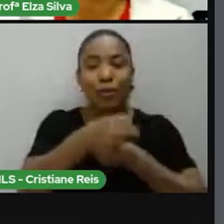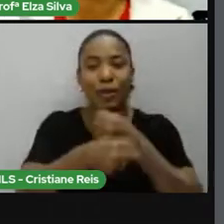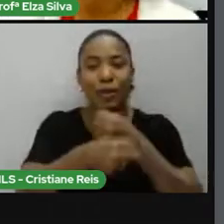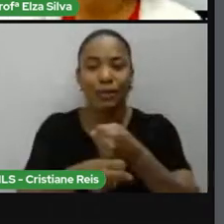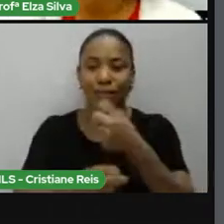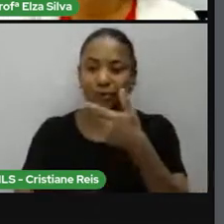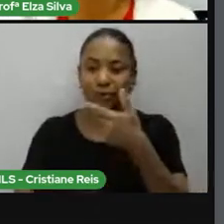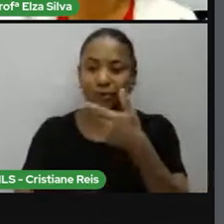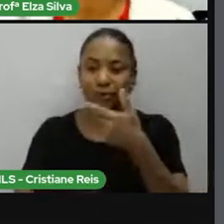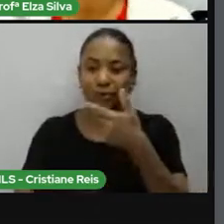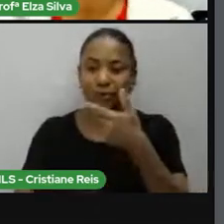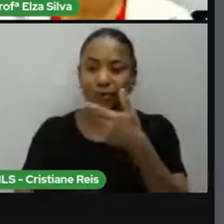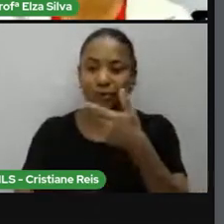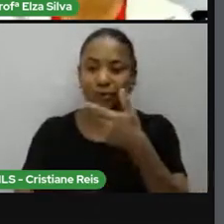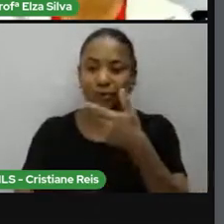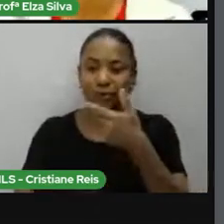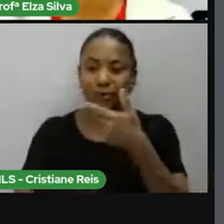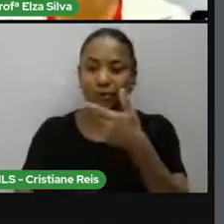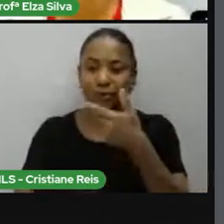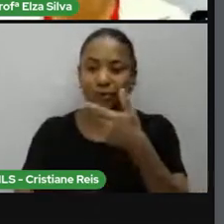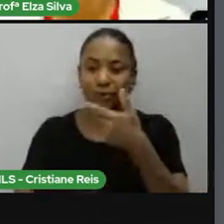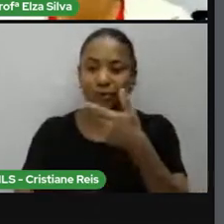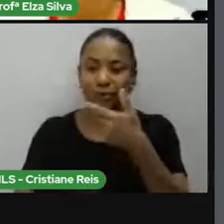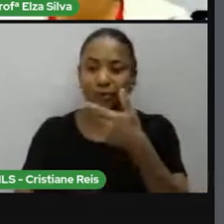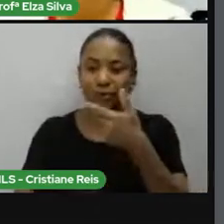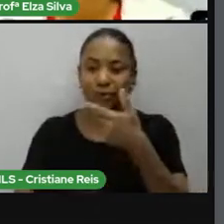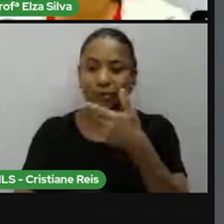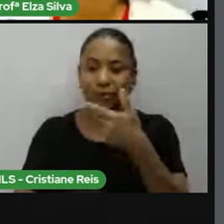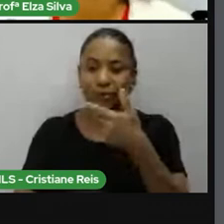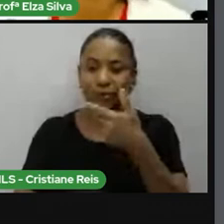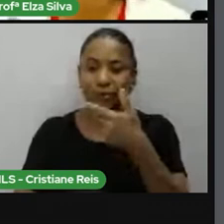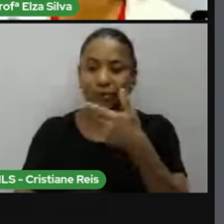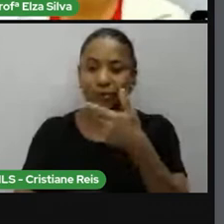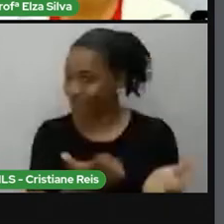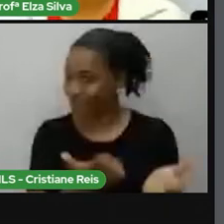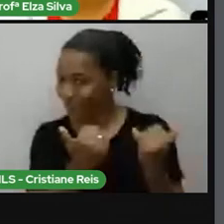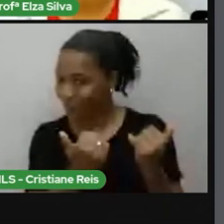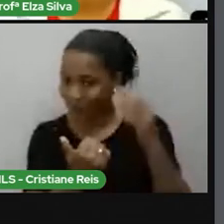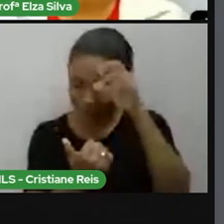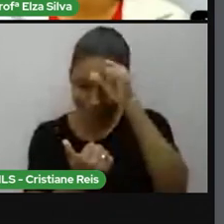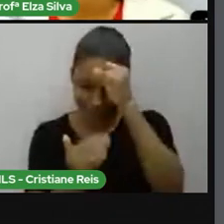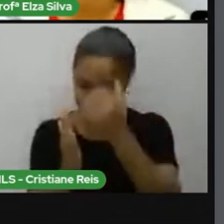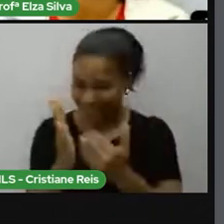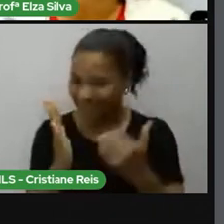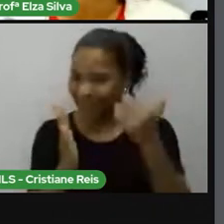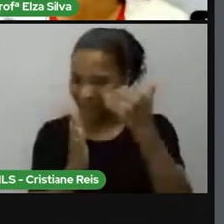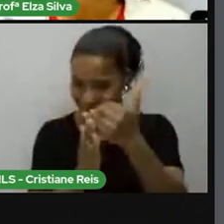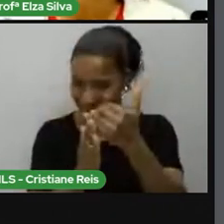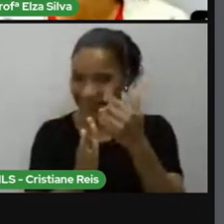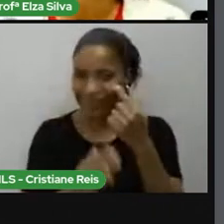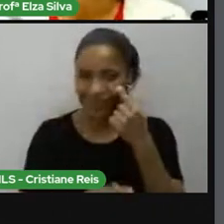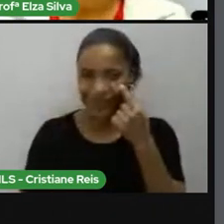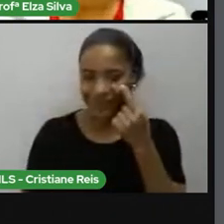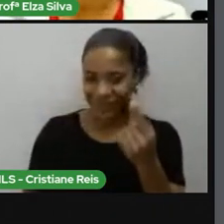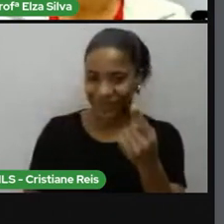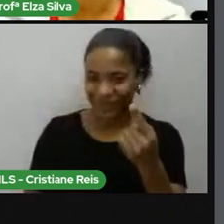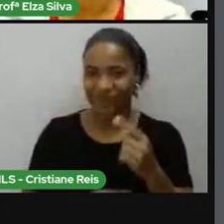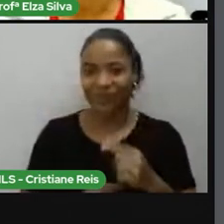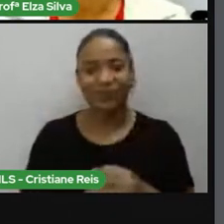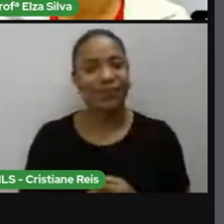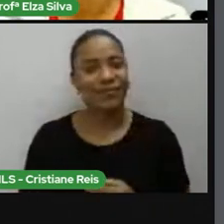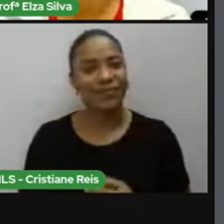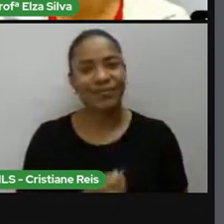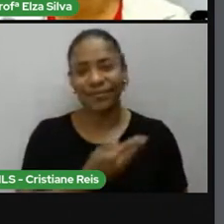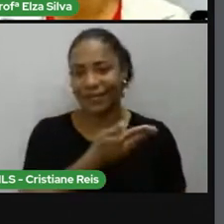Let's go. Vamos lá. Vamos aprender um pouquinho mais sobre Toni Morrison. She was the first